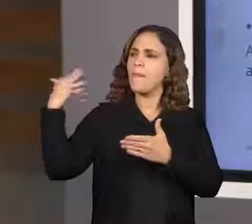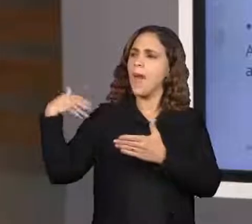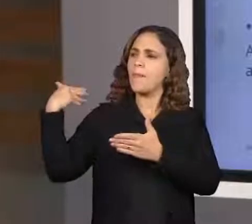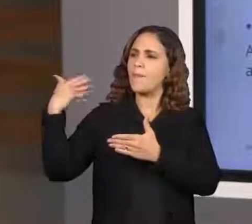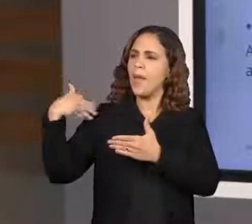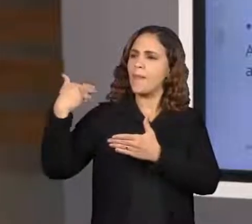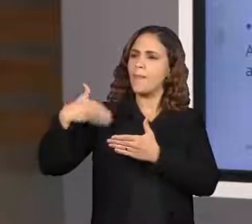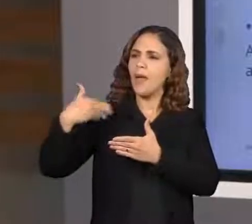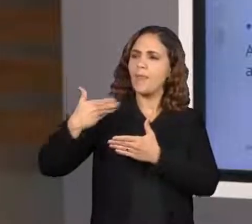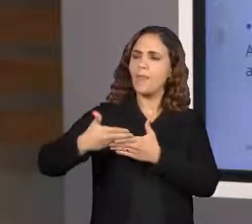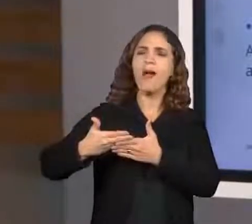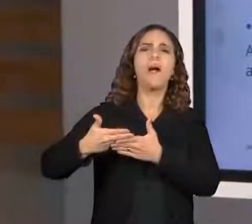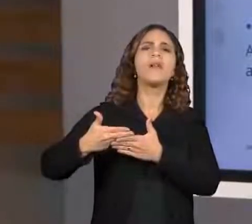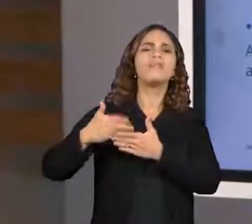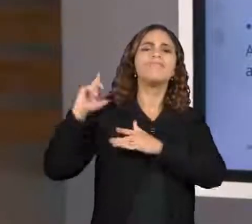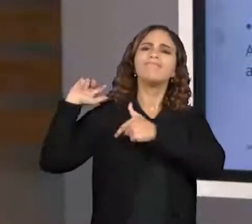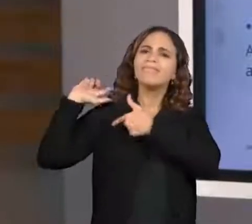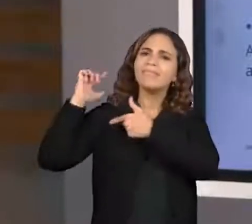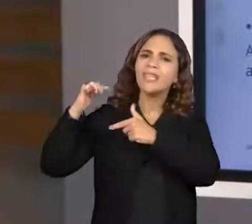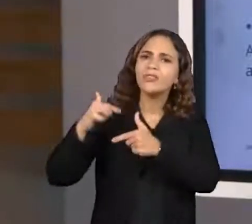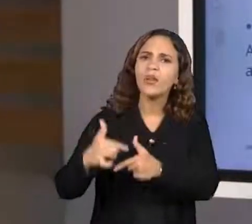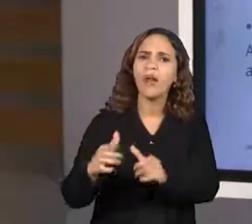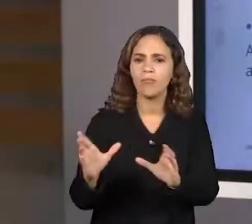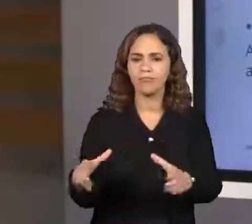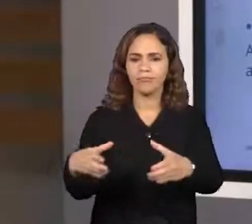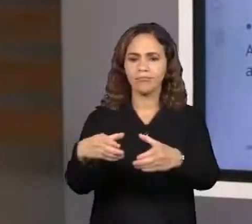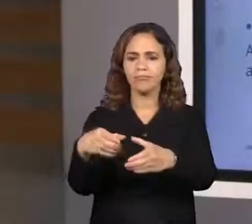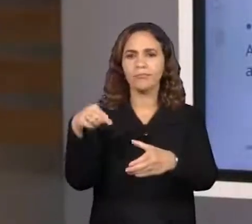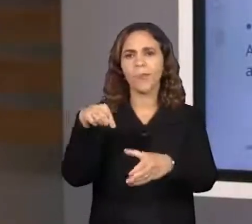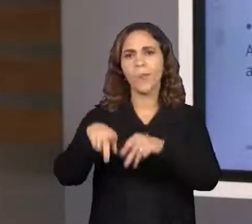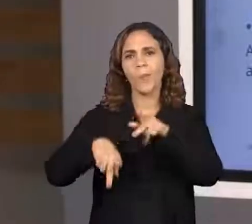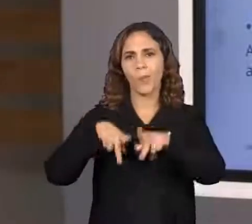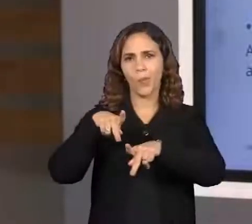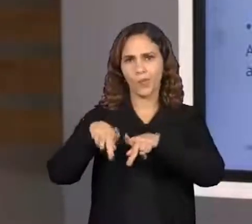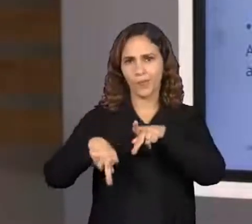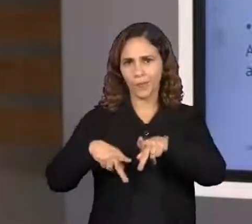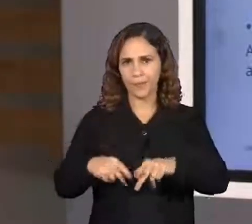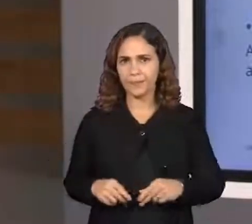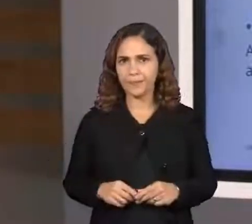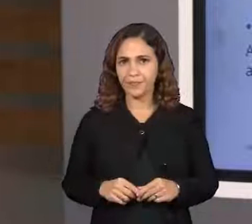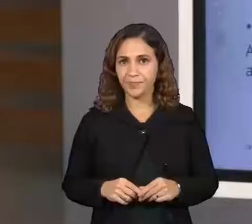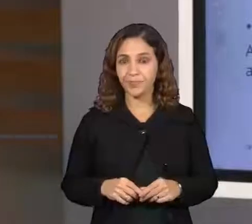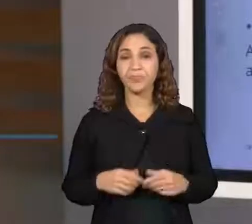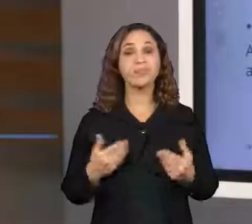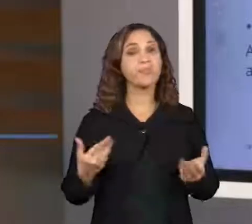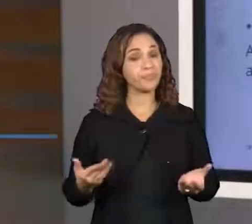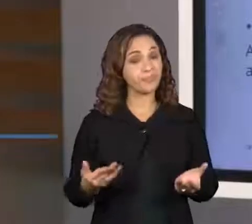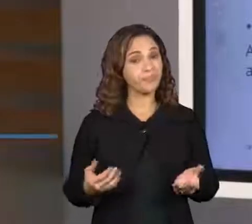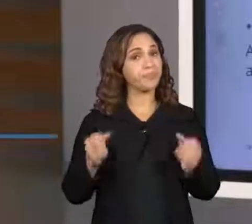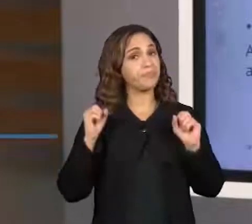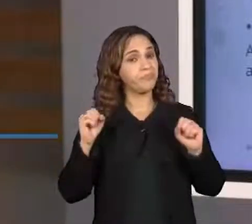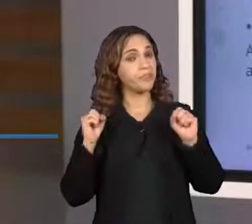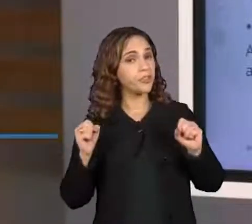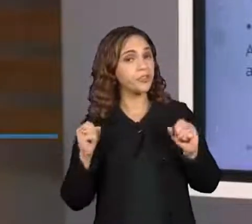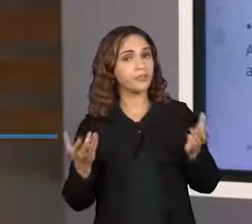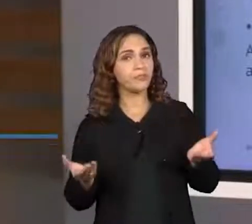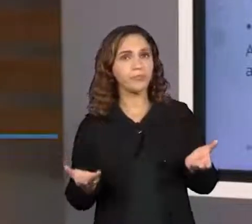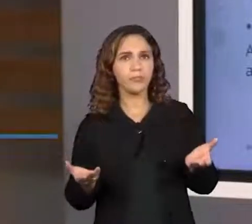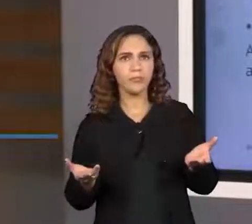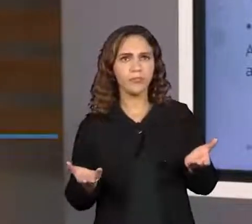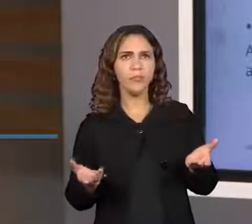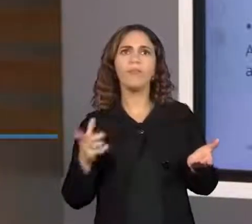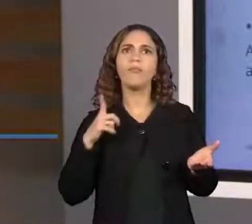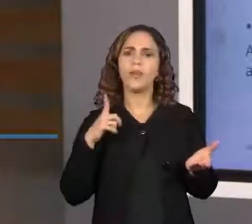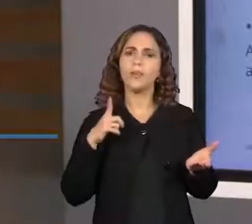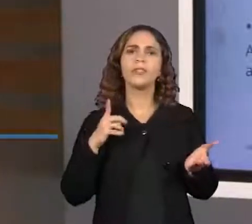tradição de um povo específico. E esses saberes e essas tradições podem ser feitos de